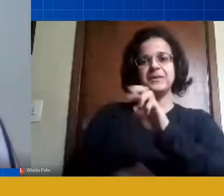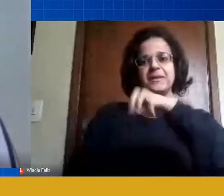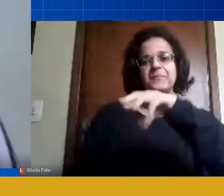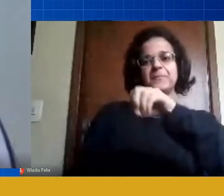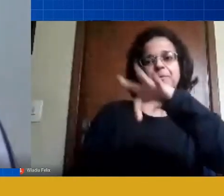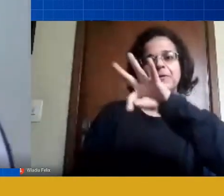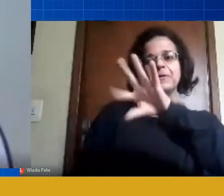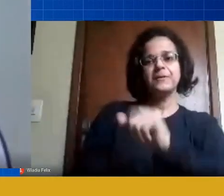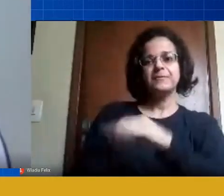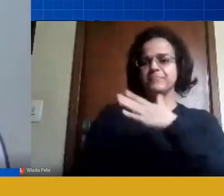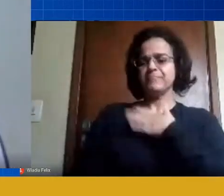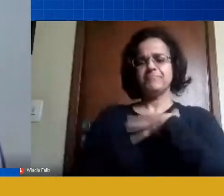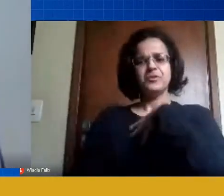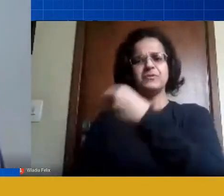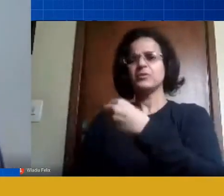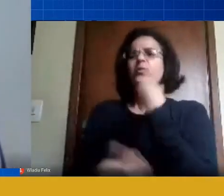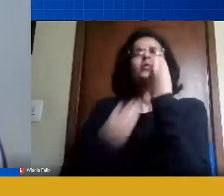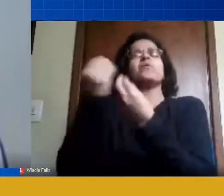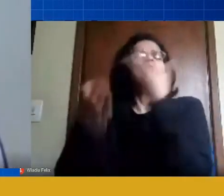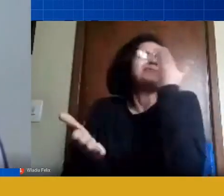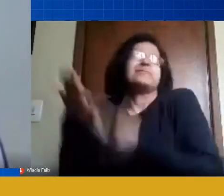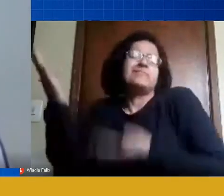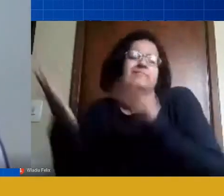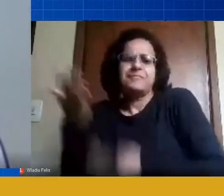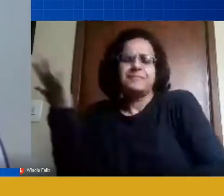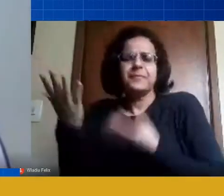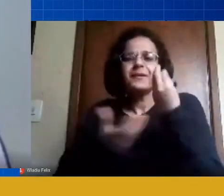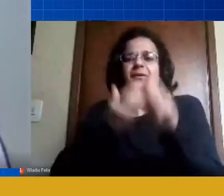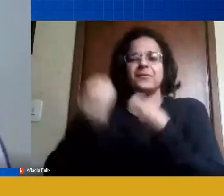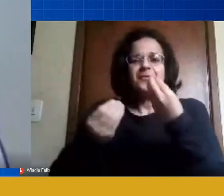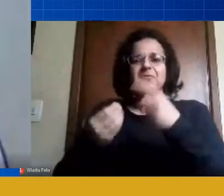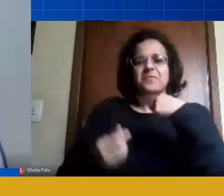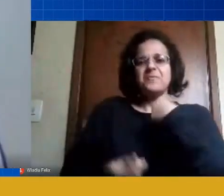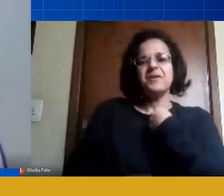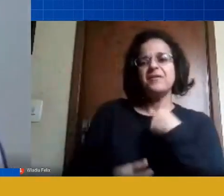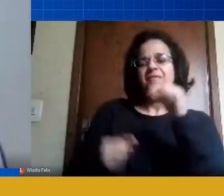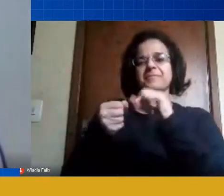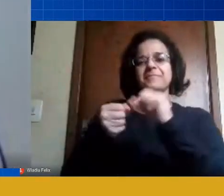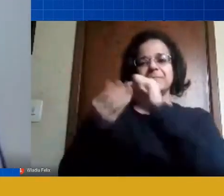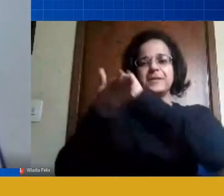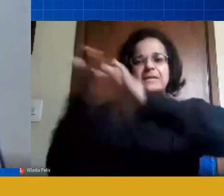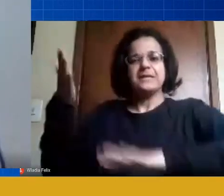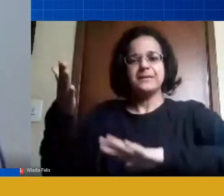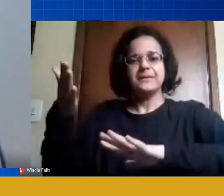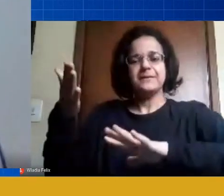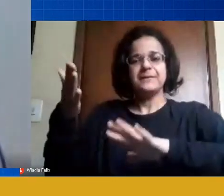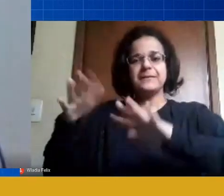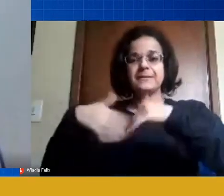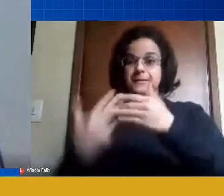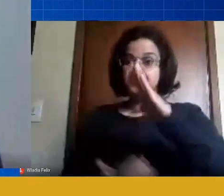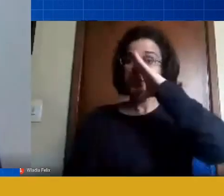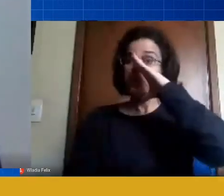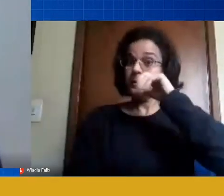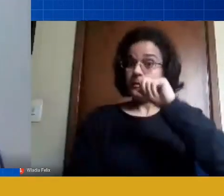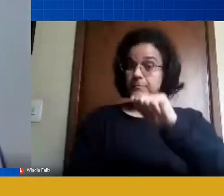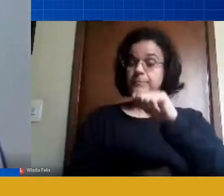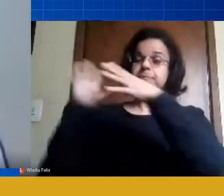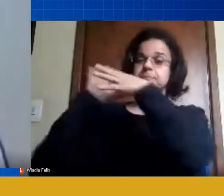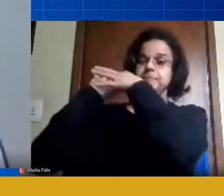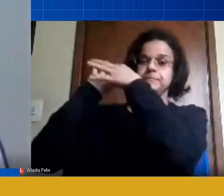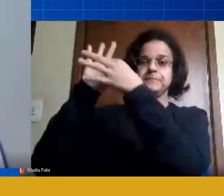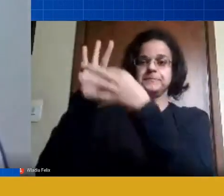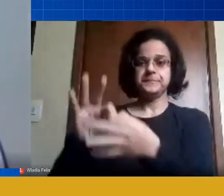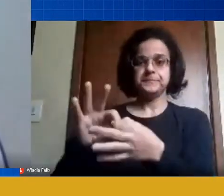o ano está perdido como que eu vou ficar fazendo uma atividade ali outra lá sendo que era o cara só para contextualizar um pouquinho